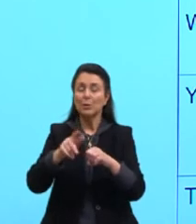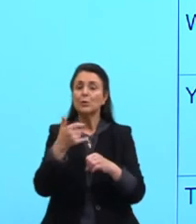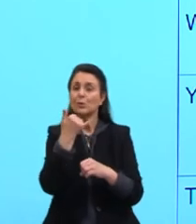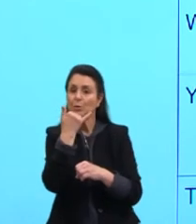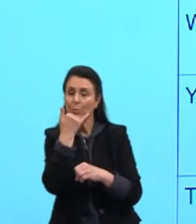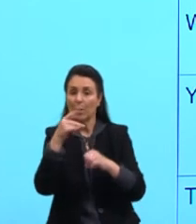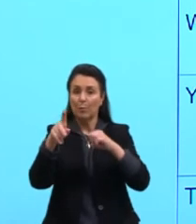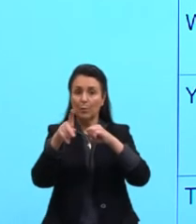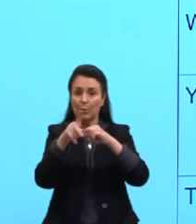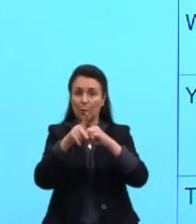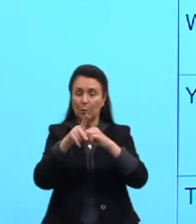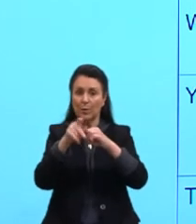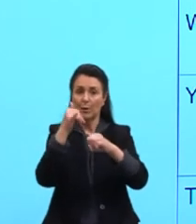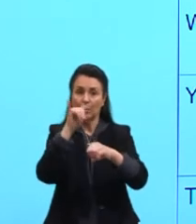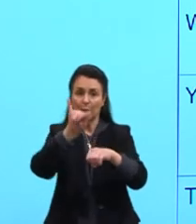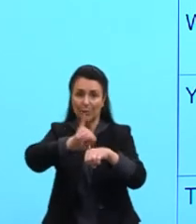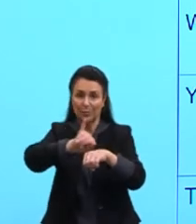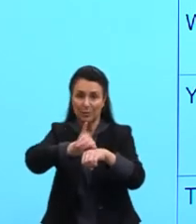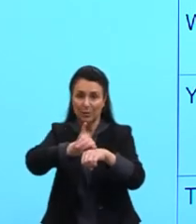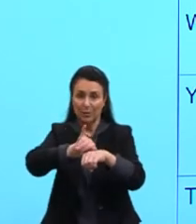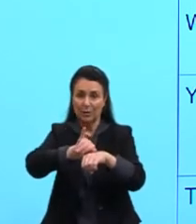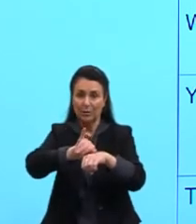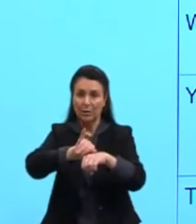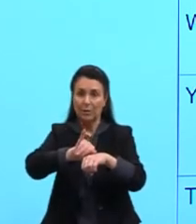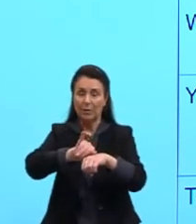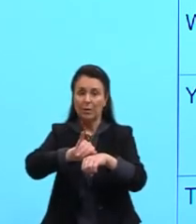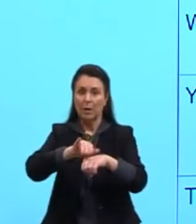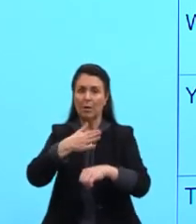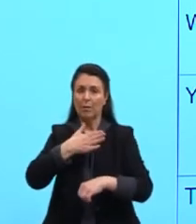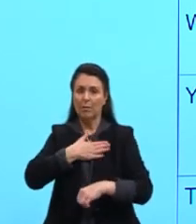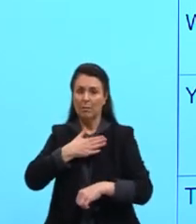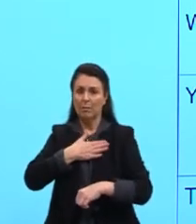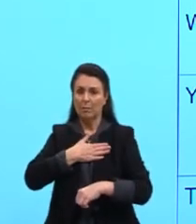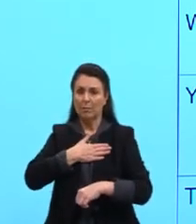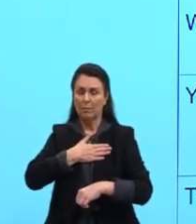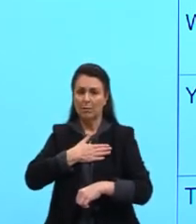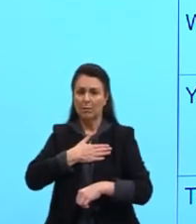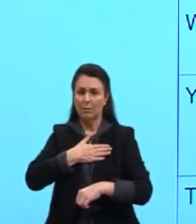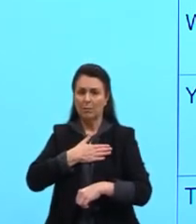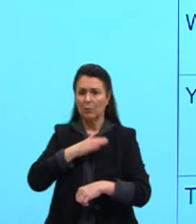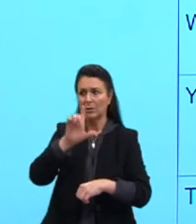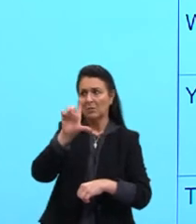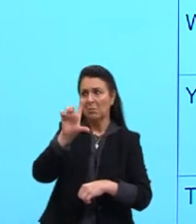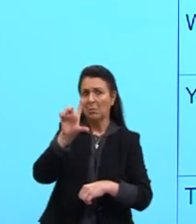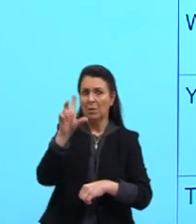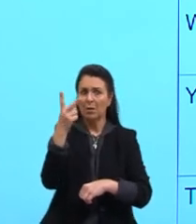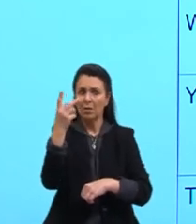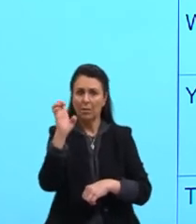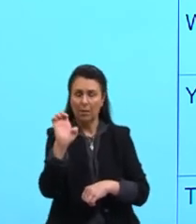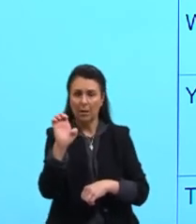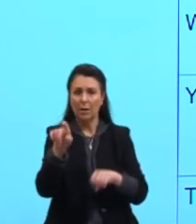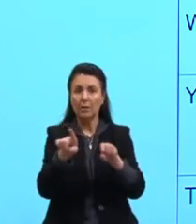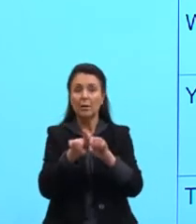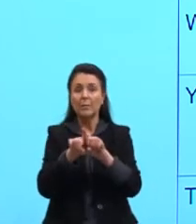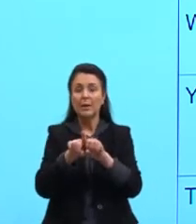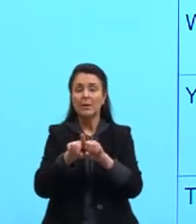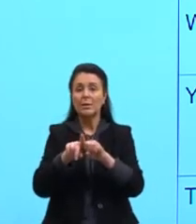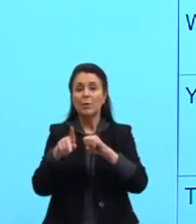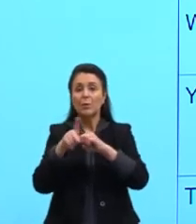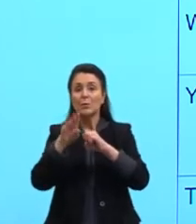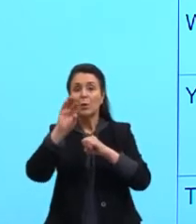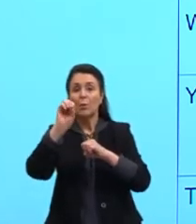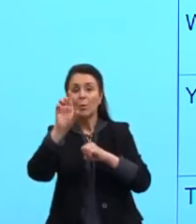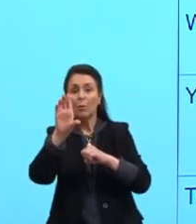traduzir assim. Então, me, significa me e mim. You, pode ser lhe, são os pronomes oblíquos do português, né?